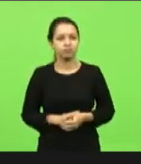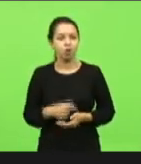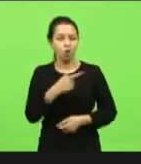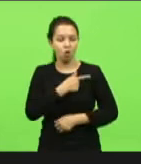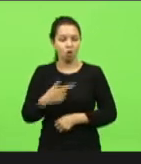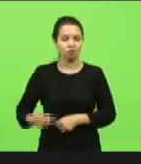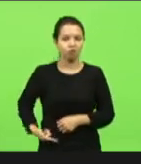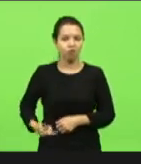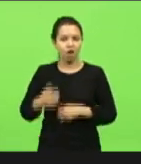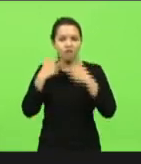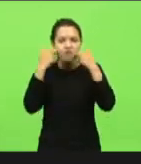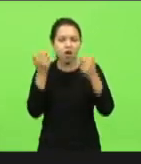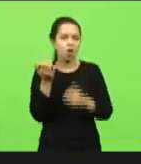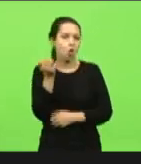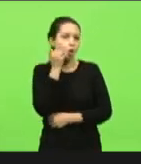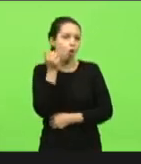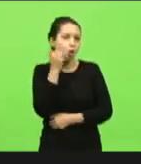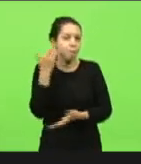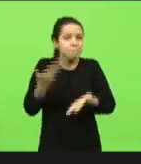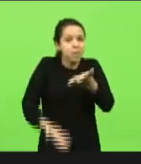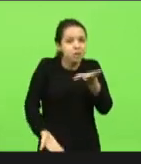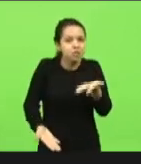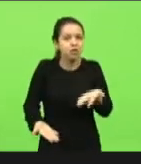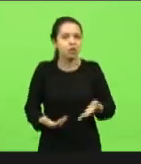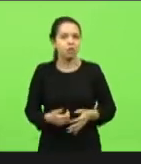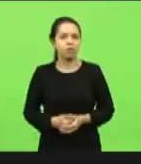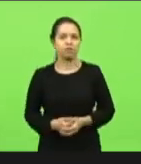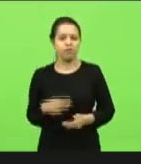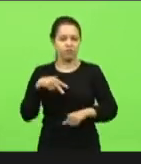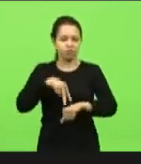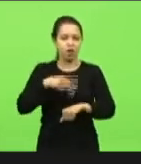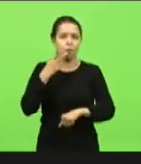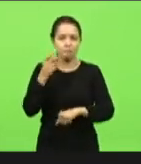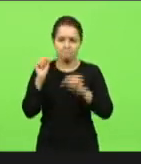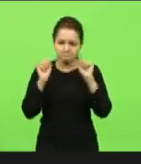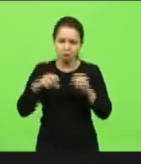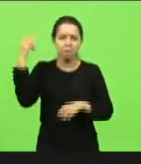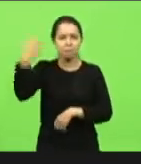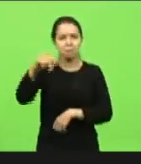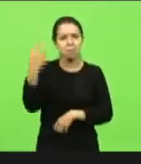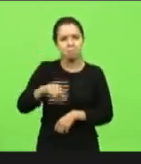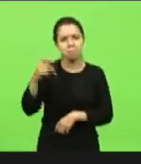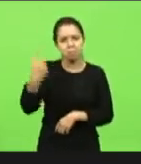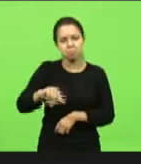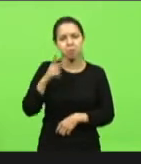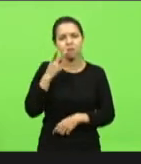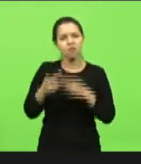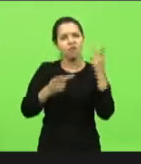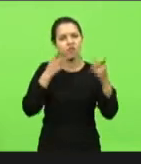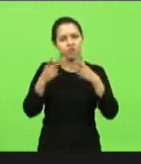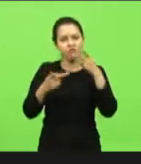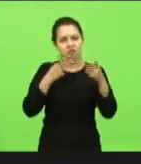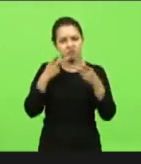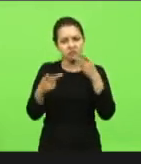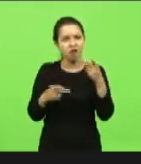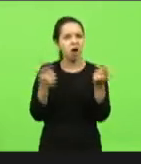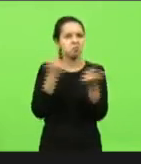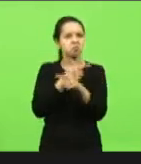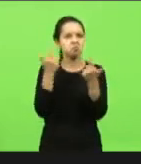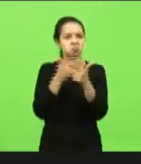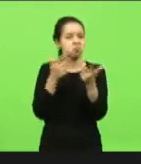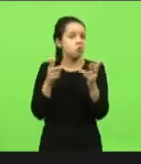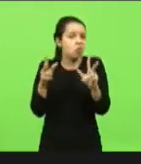perdeu a vergonha na cara tu pode vir aqui na tribuna e sentar o mango atravessar o mango nas costas rindo do mesmo jeito